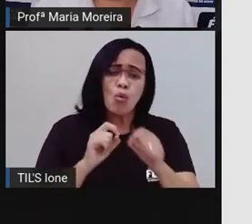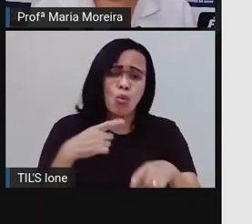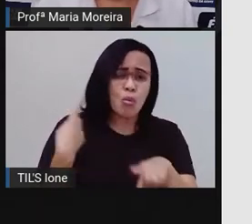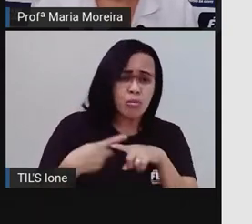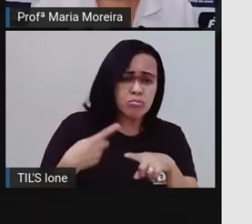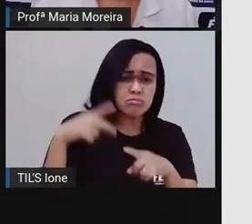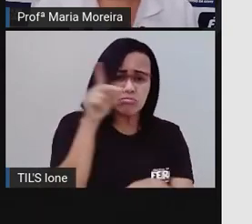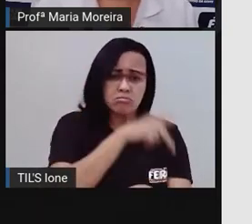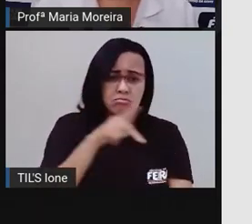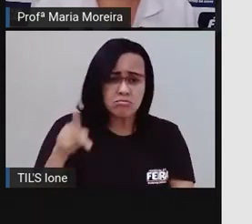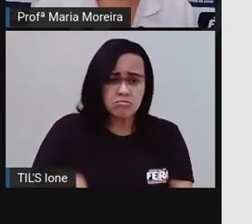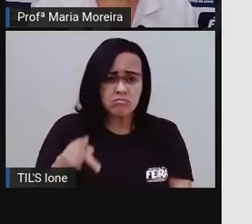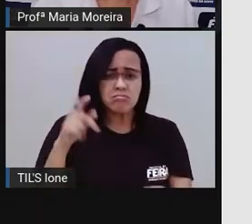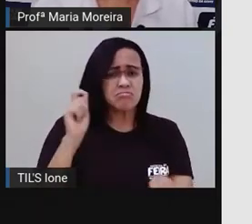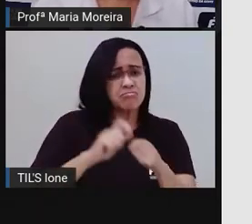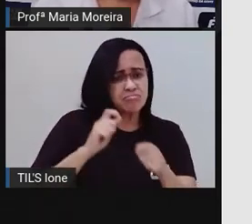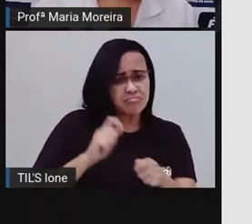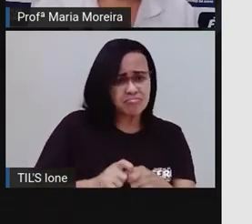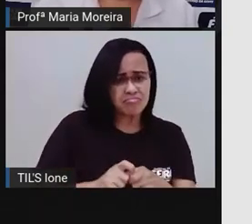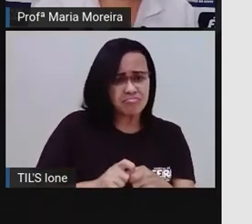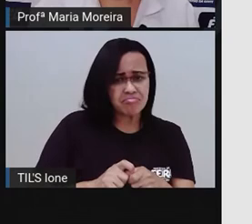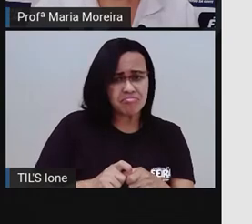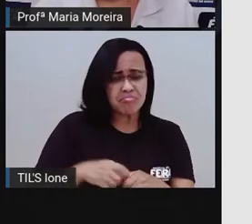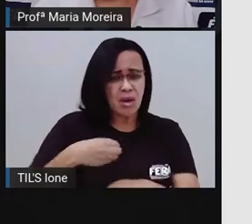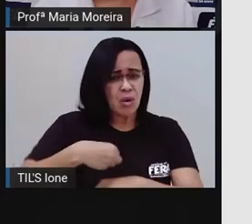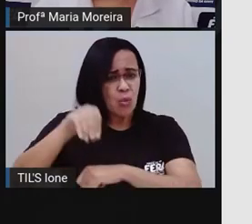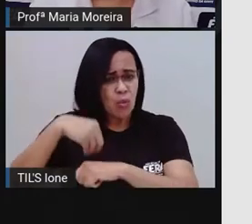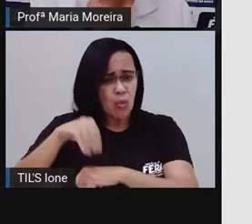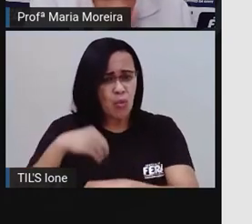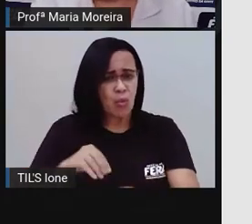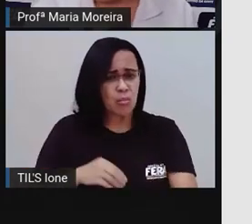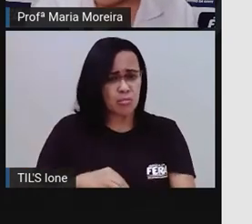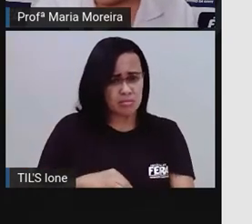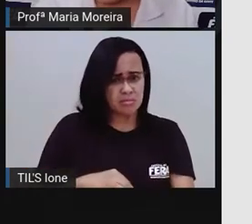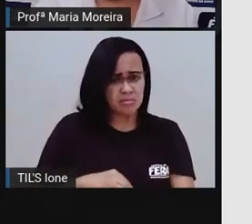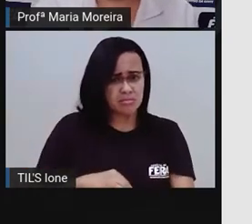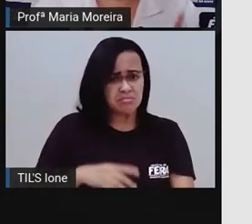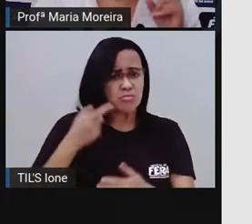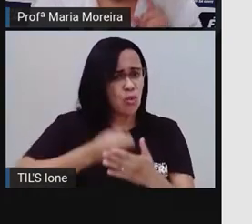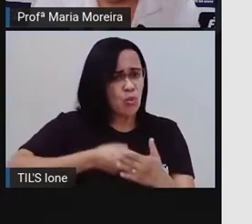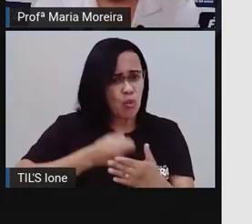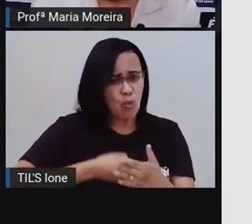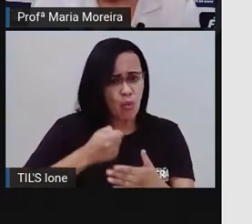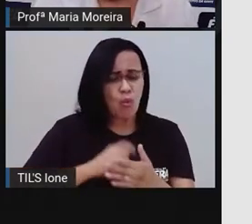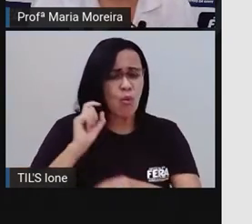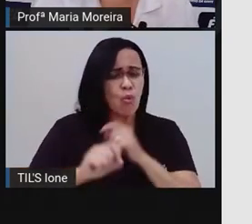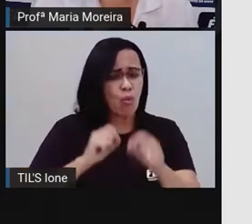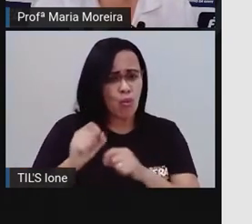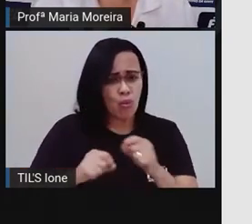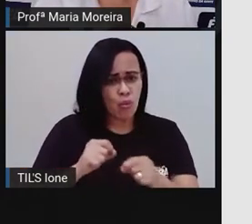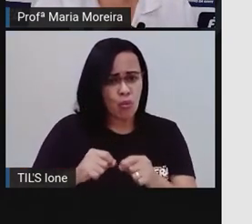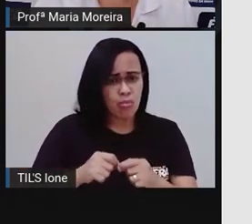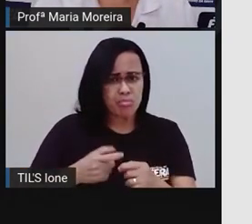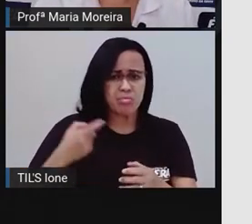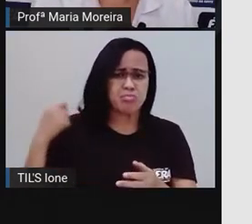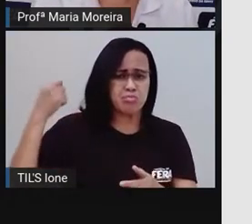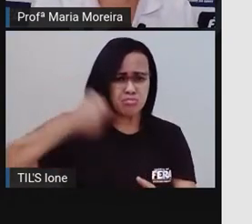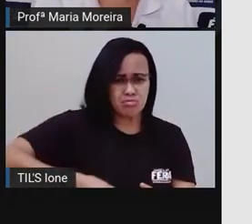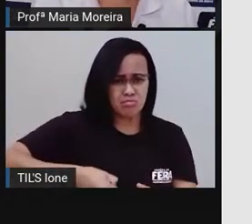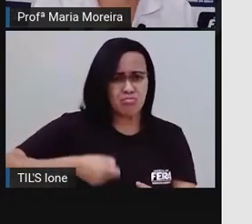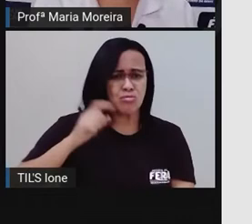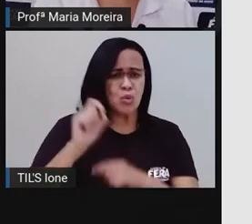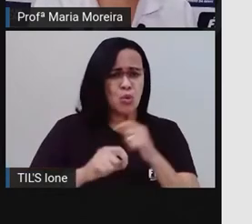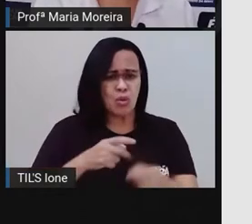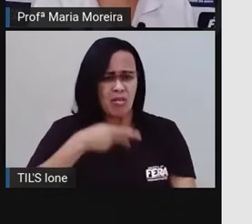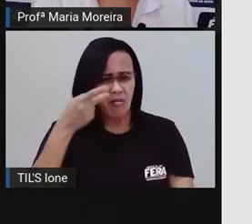professora fazer aquela sugestão, quase que exigência pelo tom e pela dureza aí de